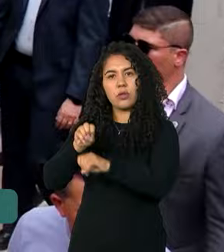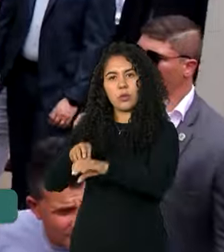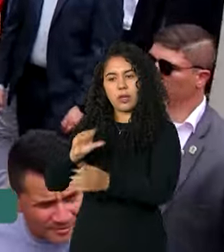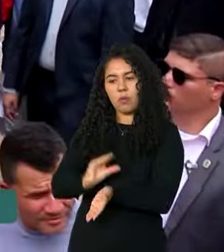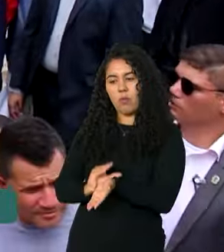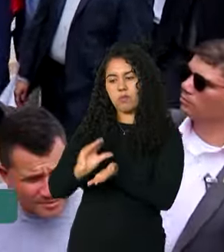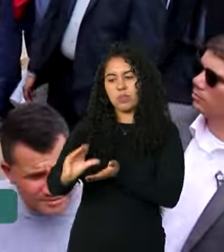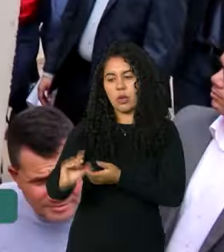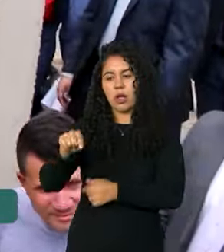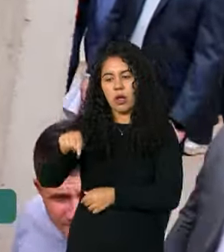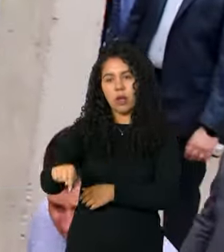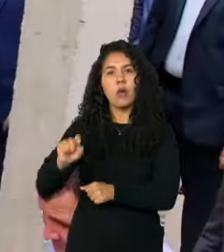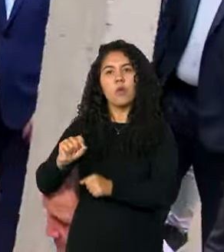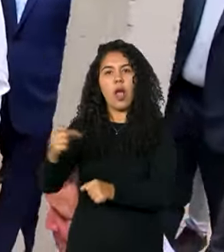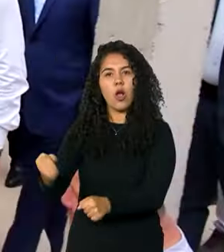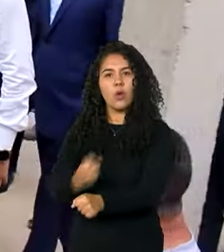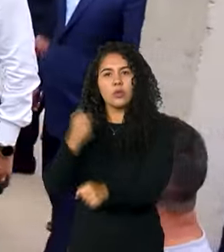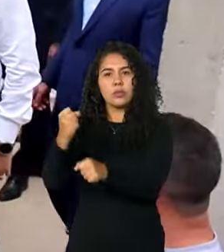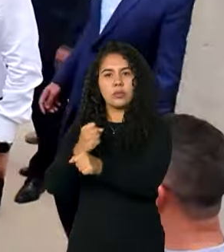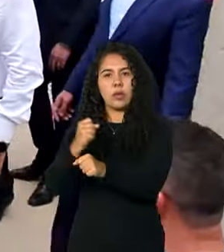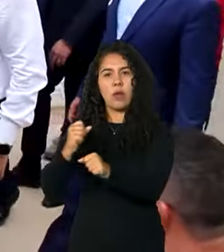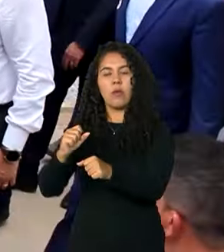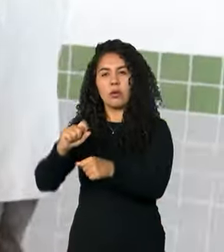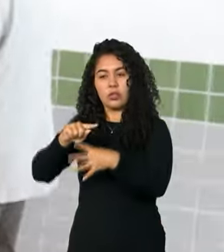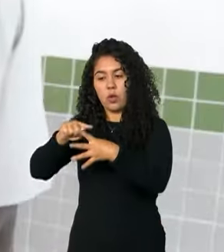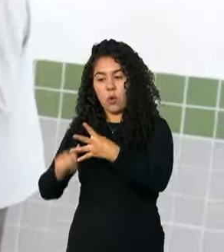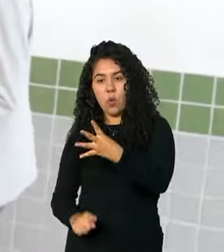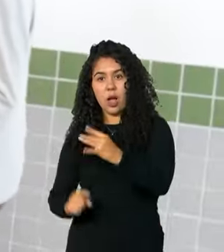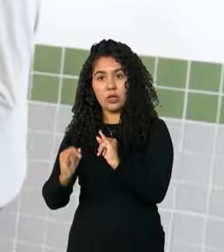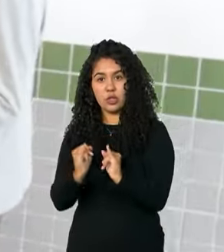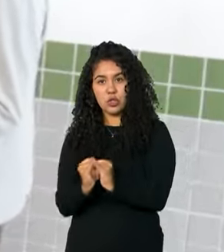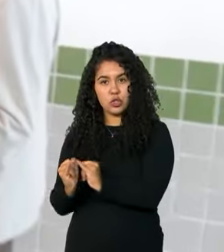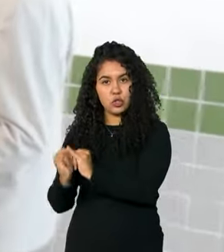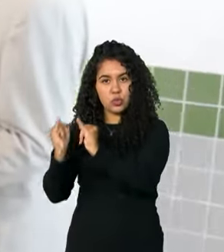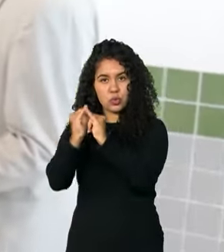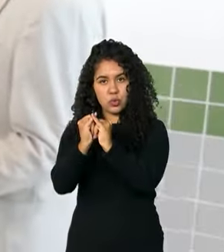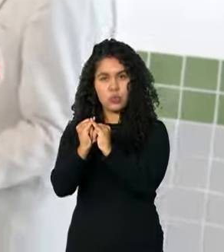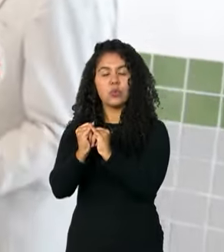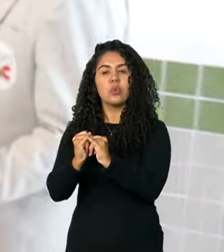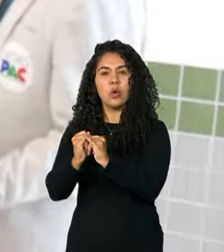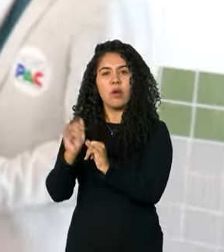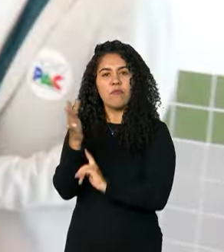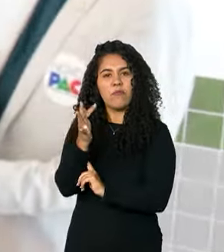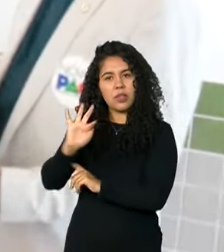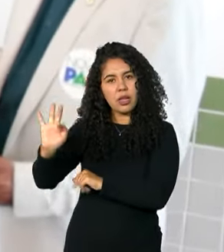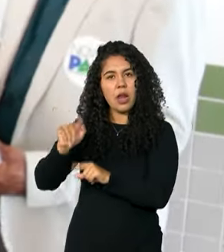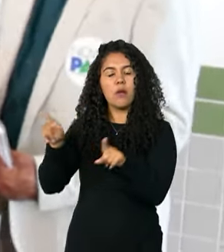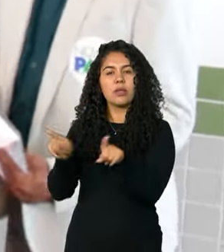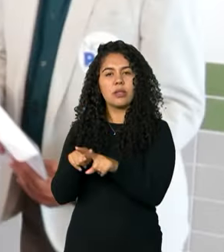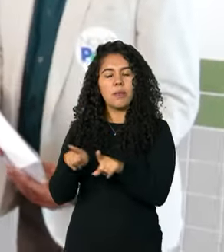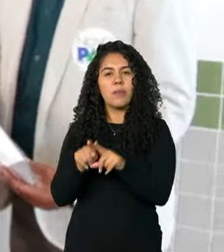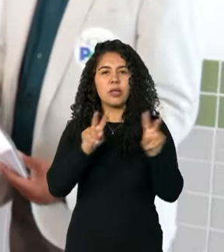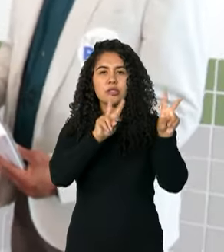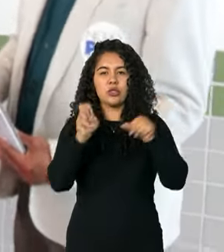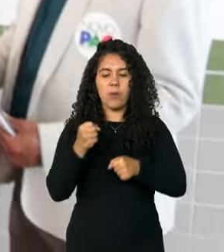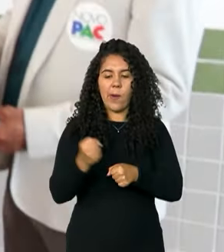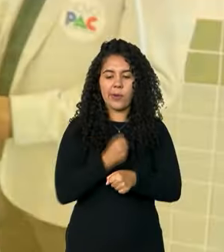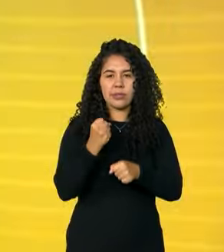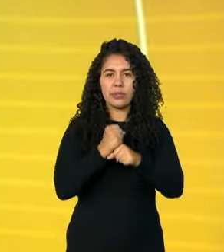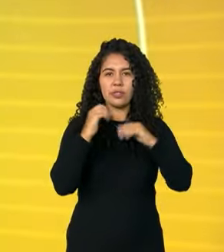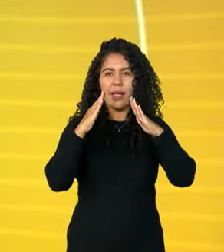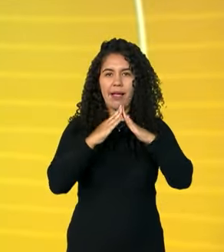inclui a construção de quatro institutos federais e a conclusão de obras paradas do programa Minha Casa Minha Vida.